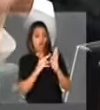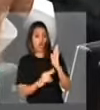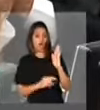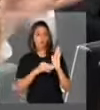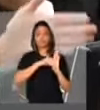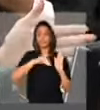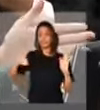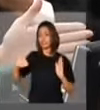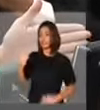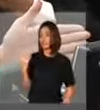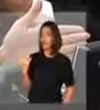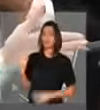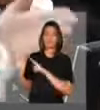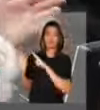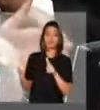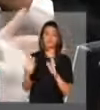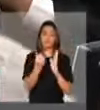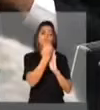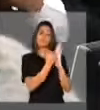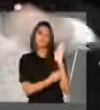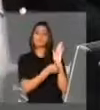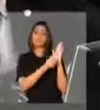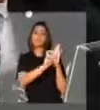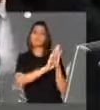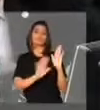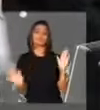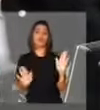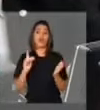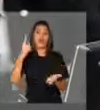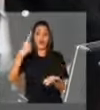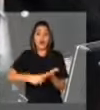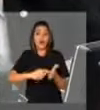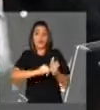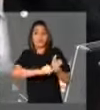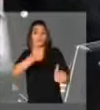fica com os 15, é o que foi acordado originalmente, vamos manter o acordo original.